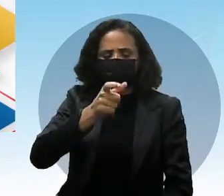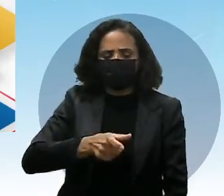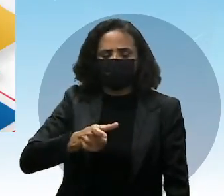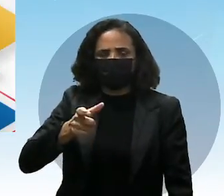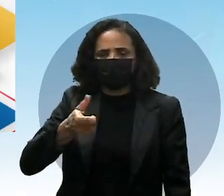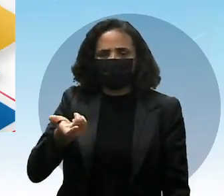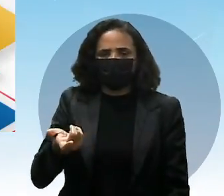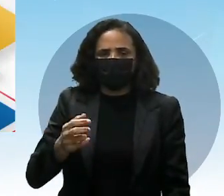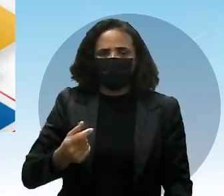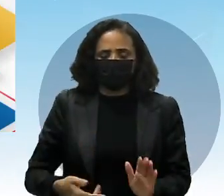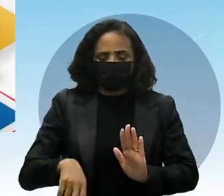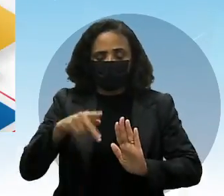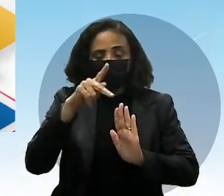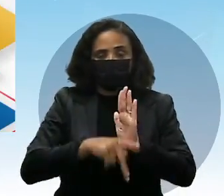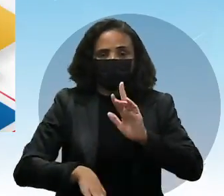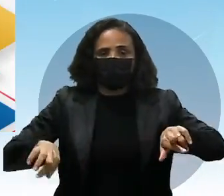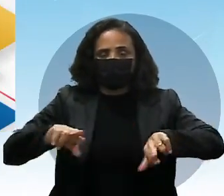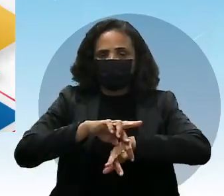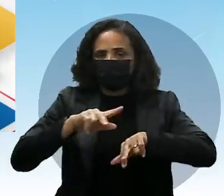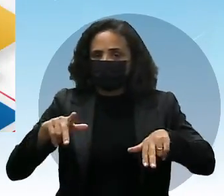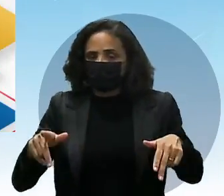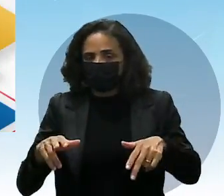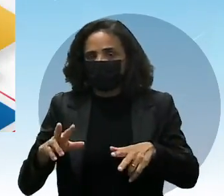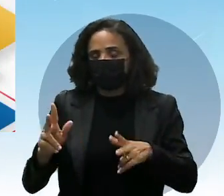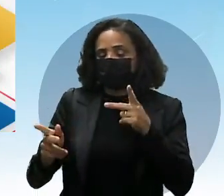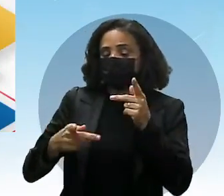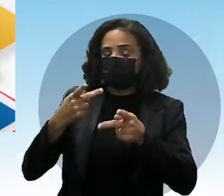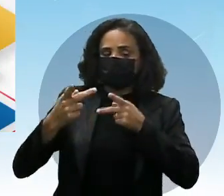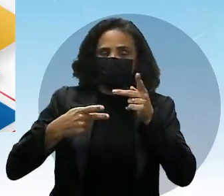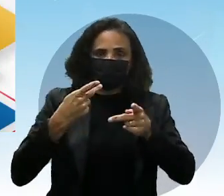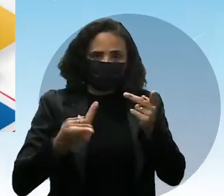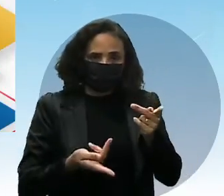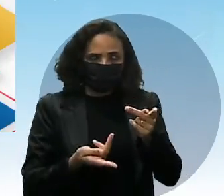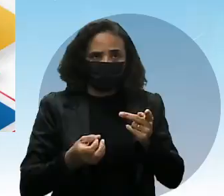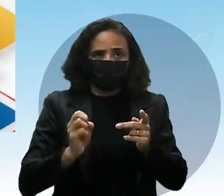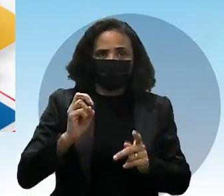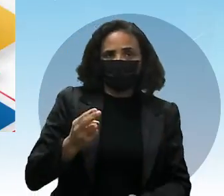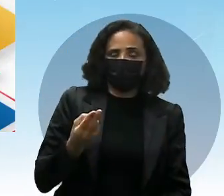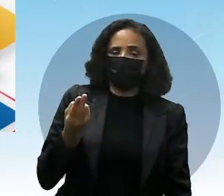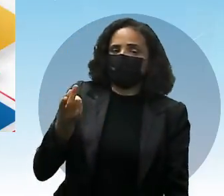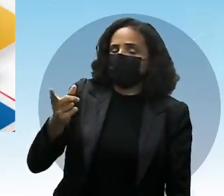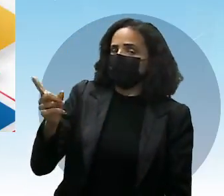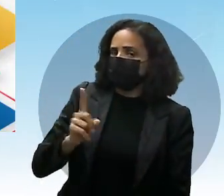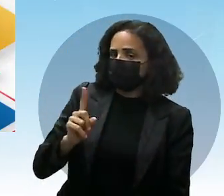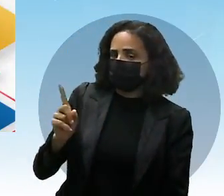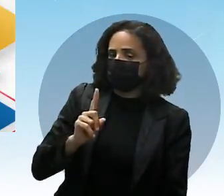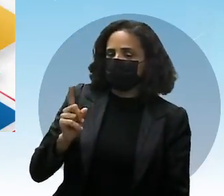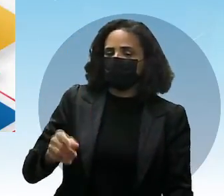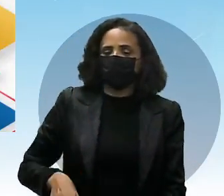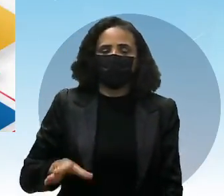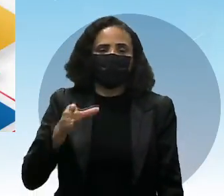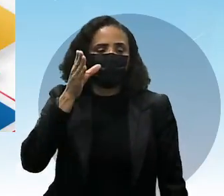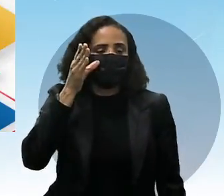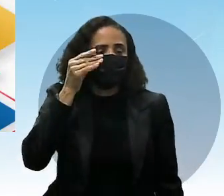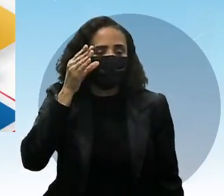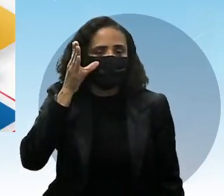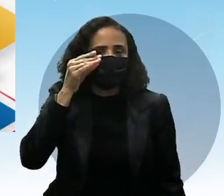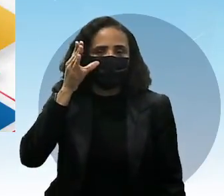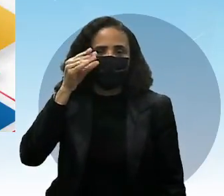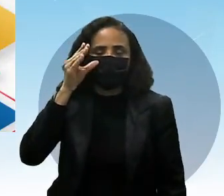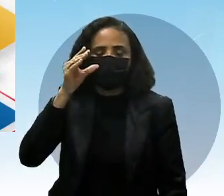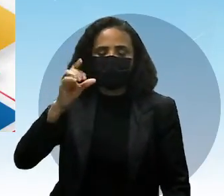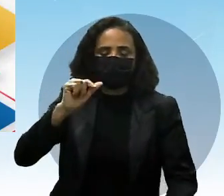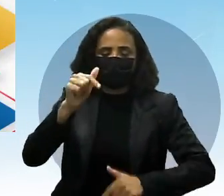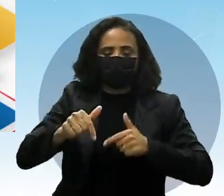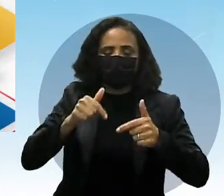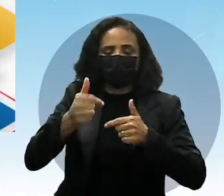múltiplos projetos. Se ele dissesse está ou se não está, né? É uma abelhuda. É aquela que não faz nenhum trabalho